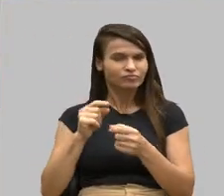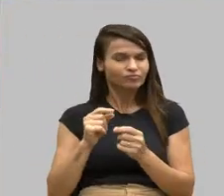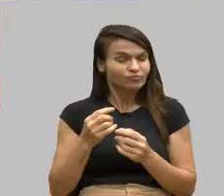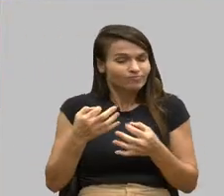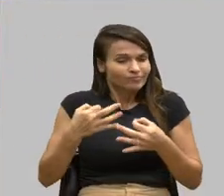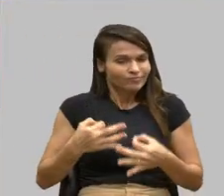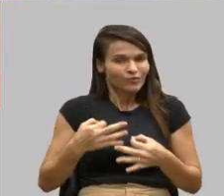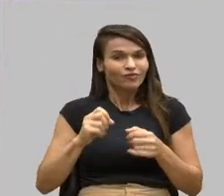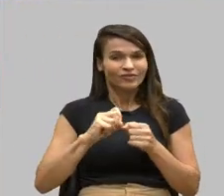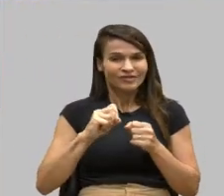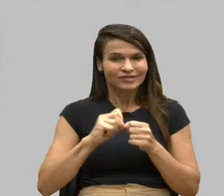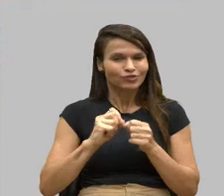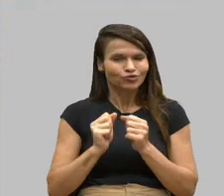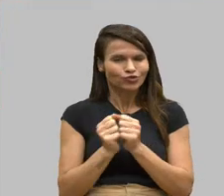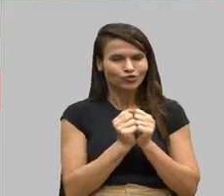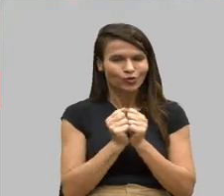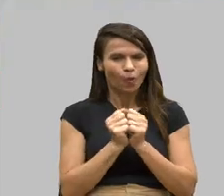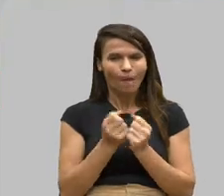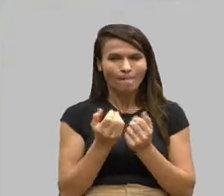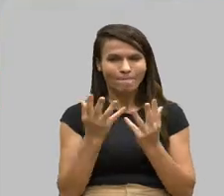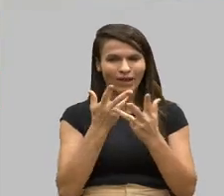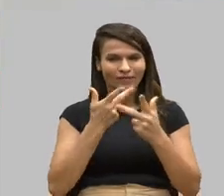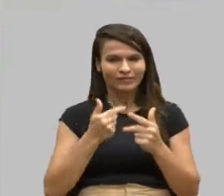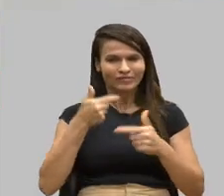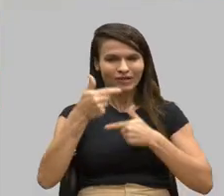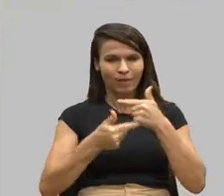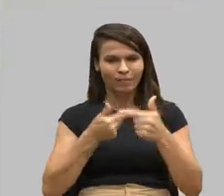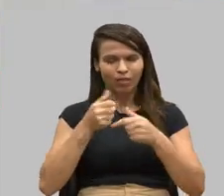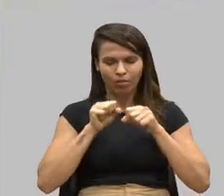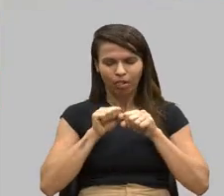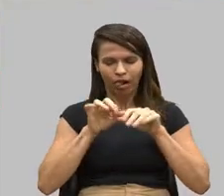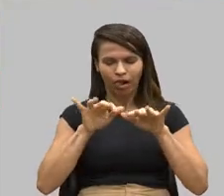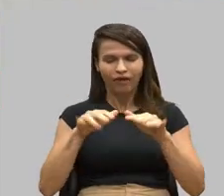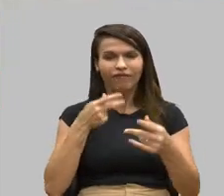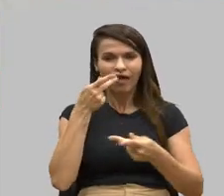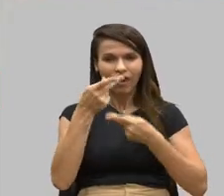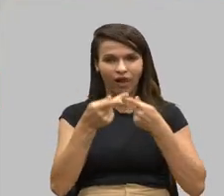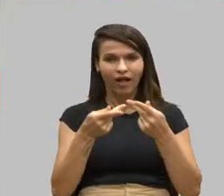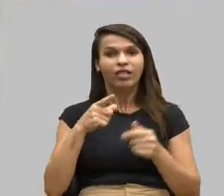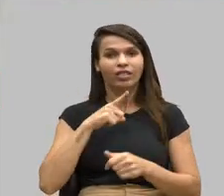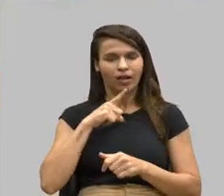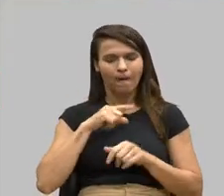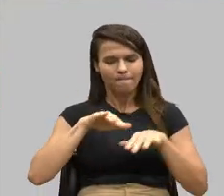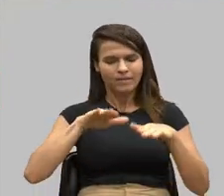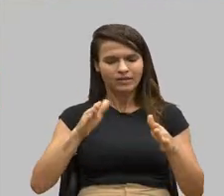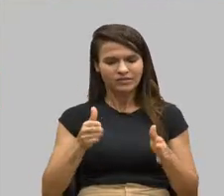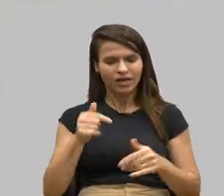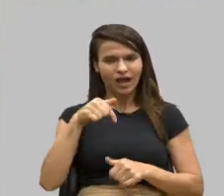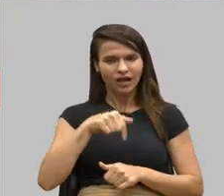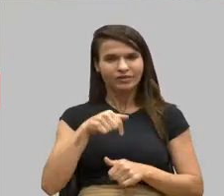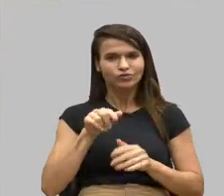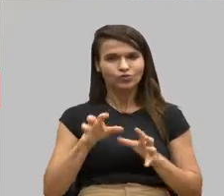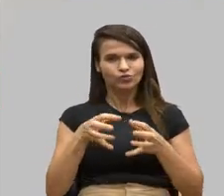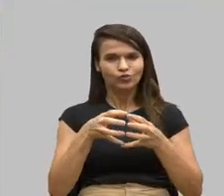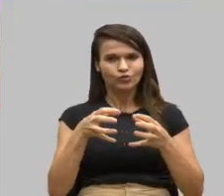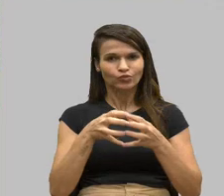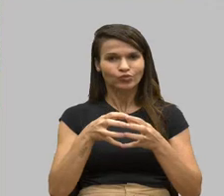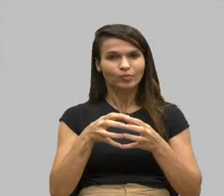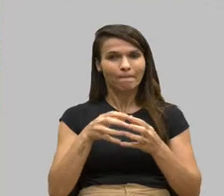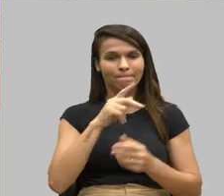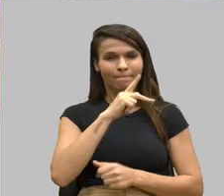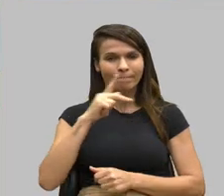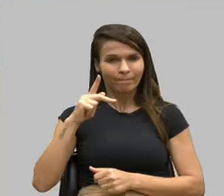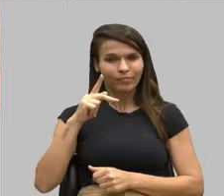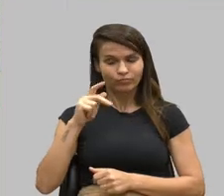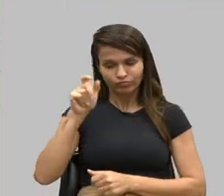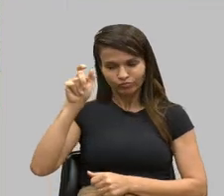belo trabalho e vamos difundir, e vamos falar. Vocês terão vez aqui nessa comissão presidida pelo doutor Maurício, que é muito